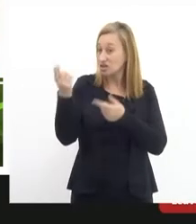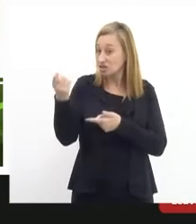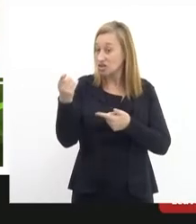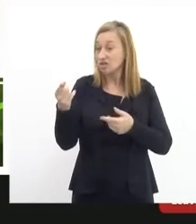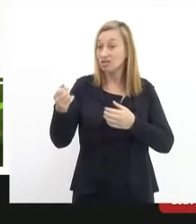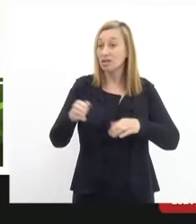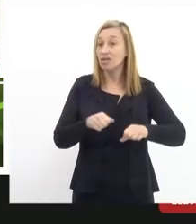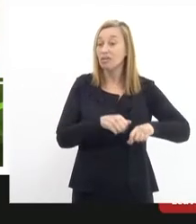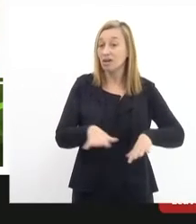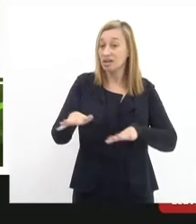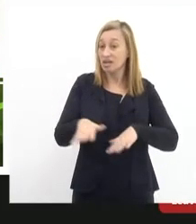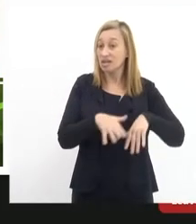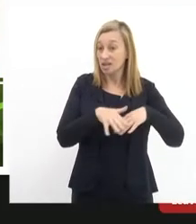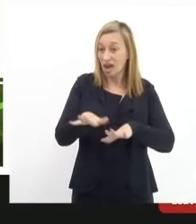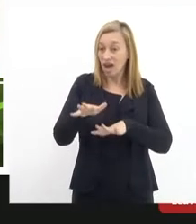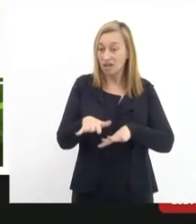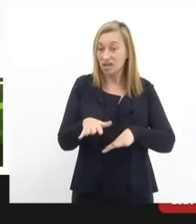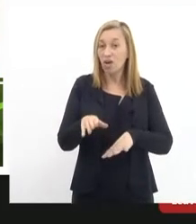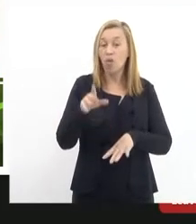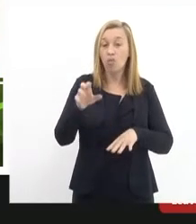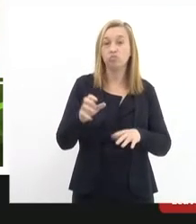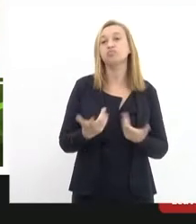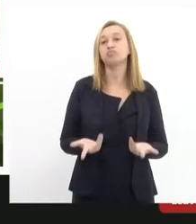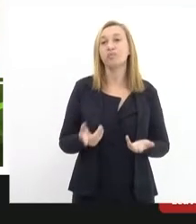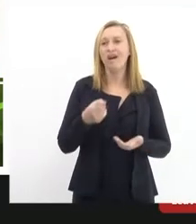passeata e fizemos um ato público lá